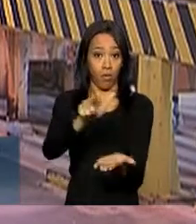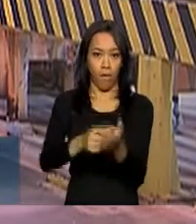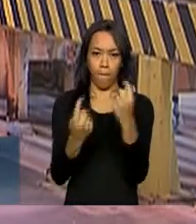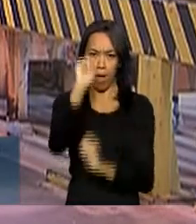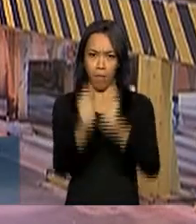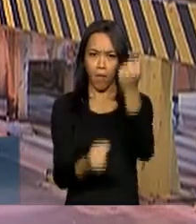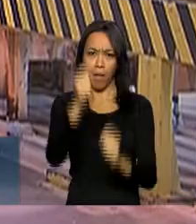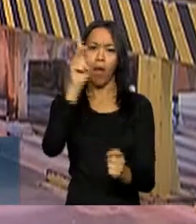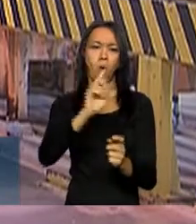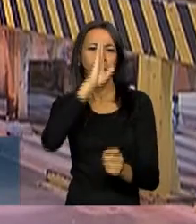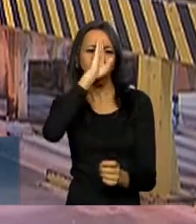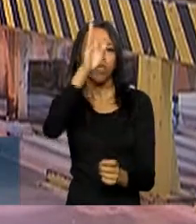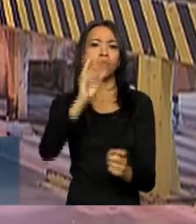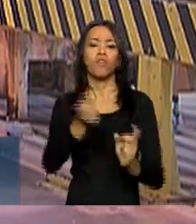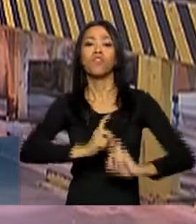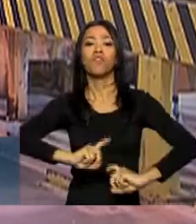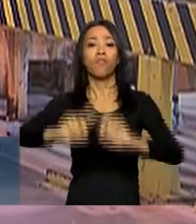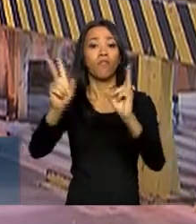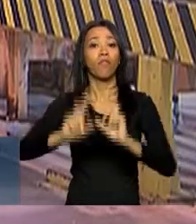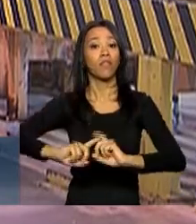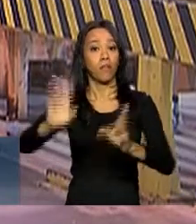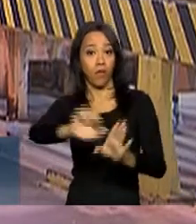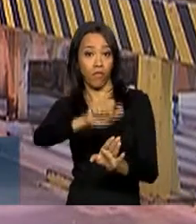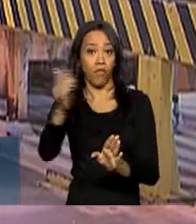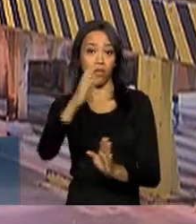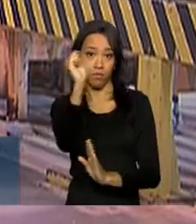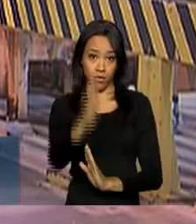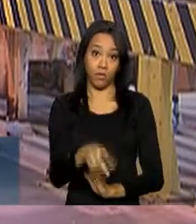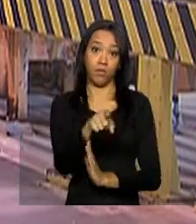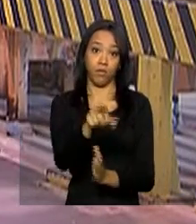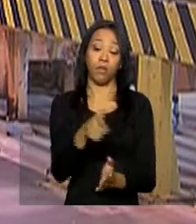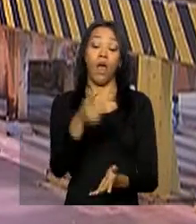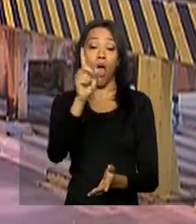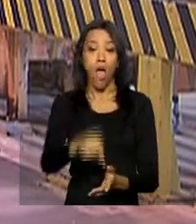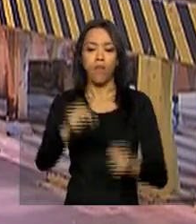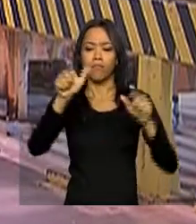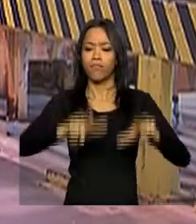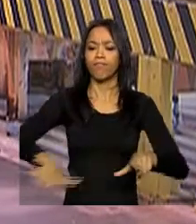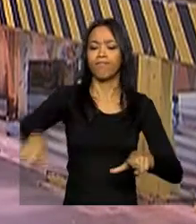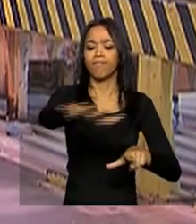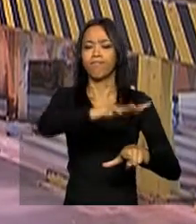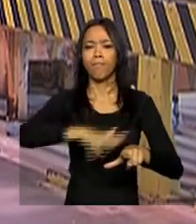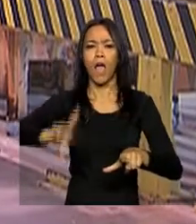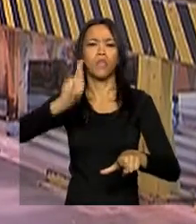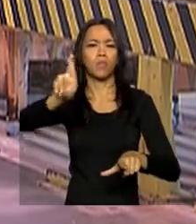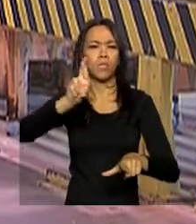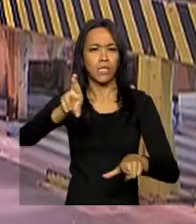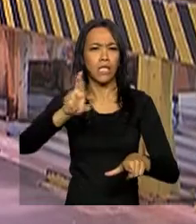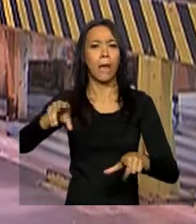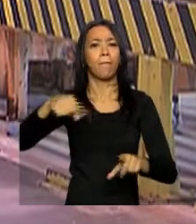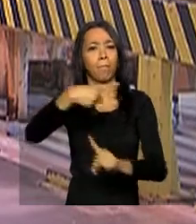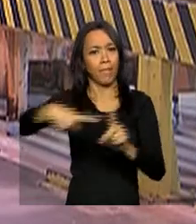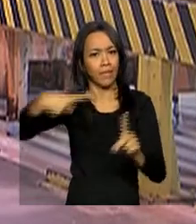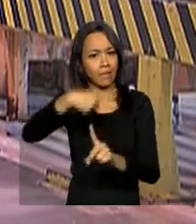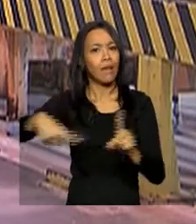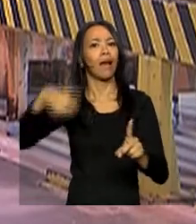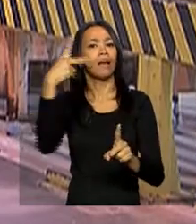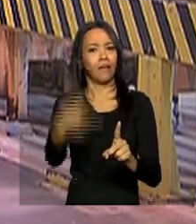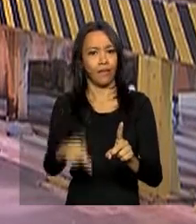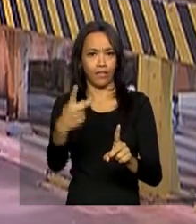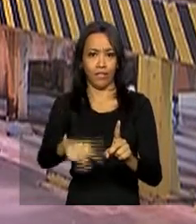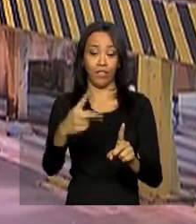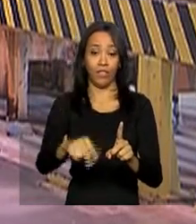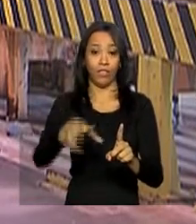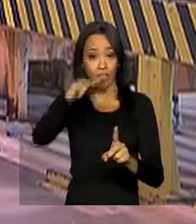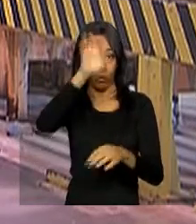itens de exportação da cidade de Três Lagoas, polo de produção que é responsável por aproximadamente metade das exportações industriais